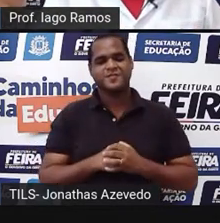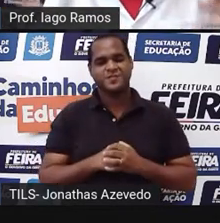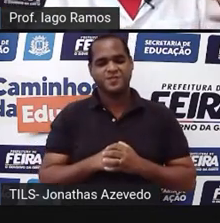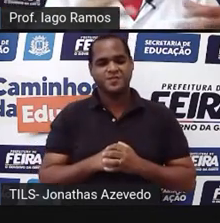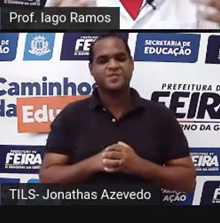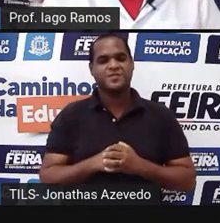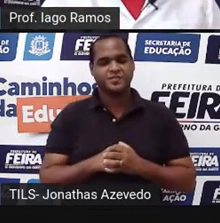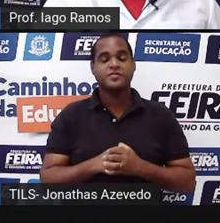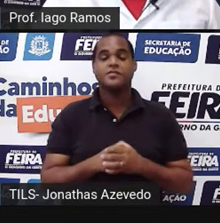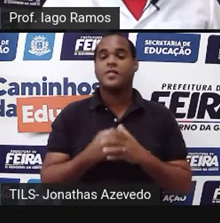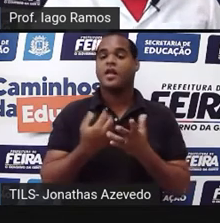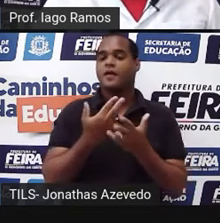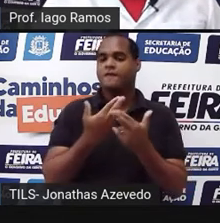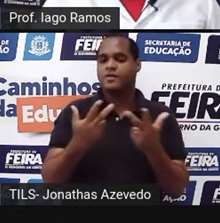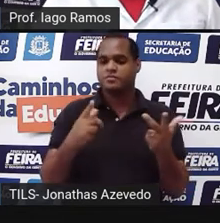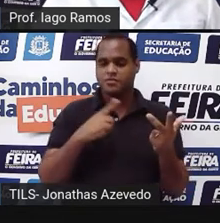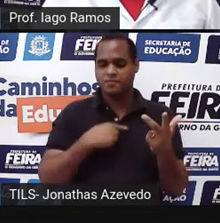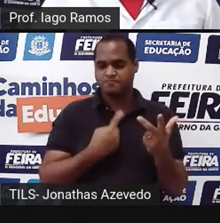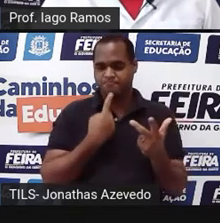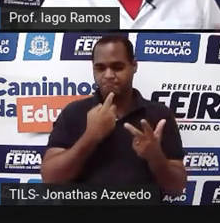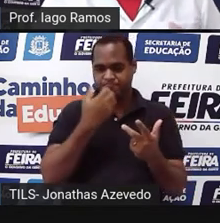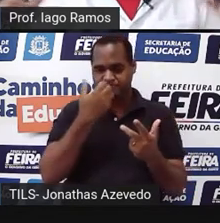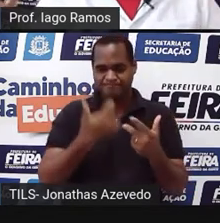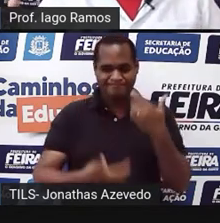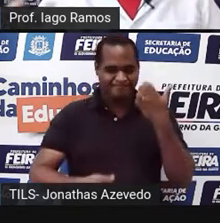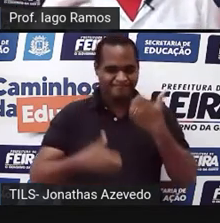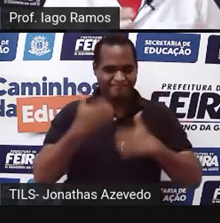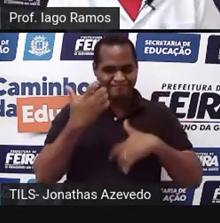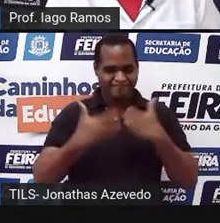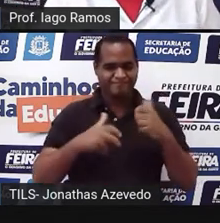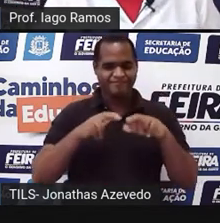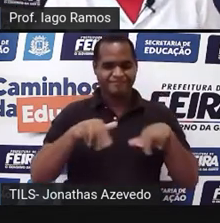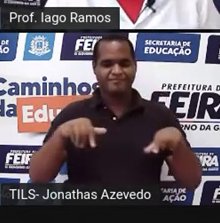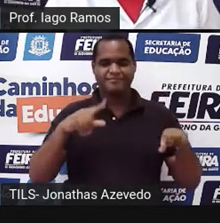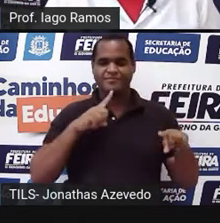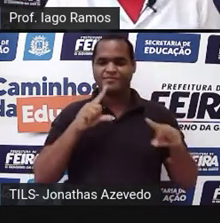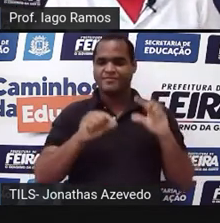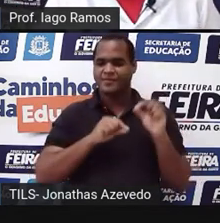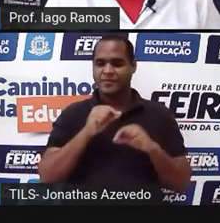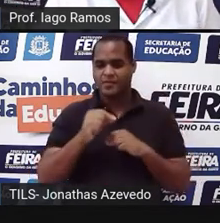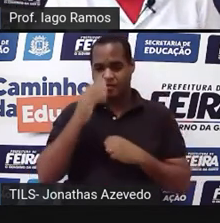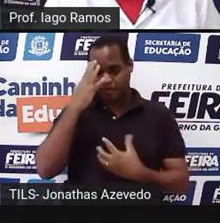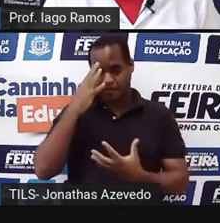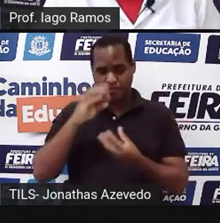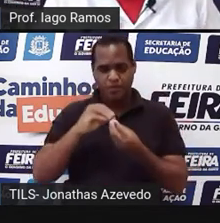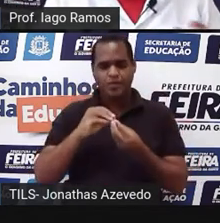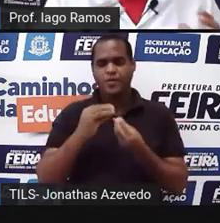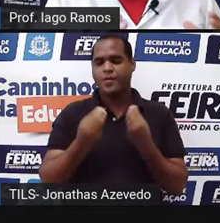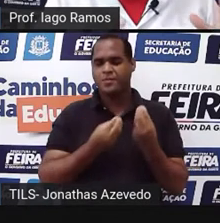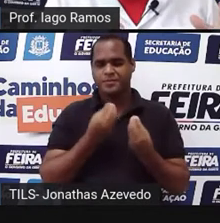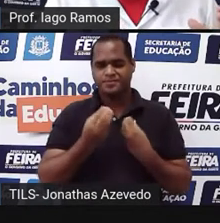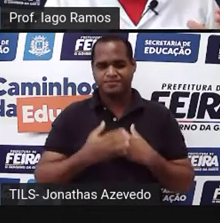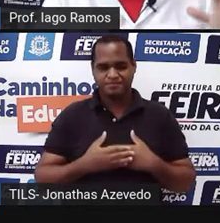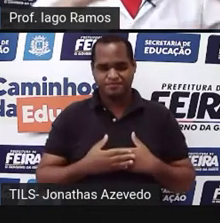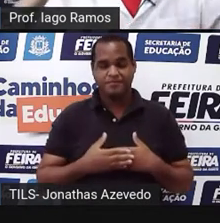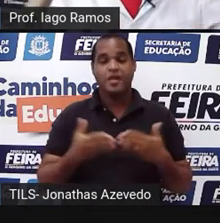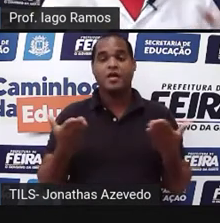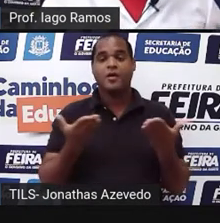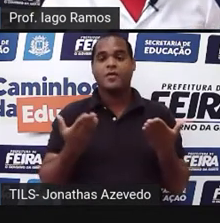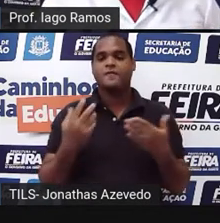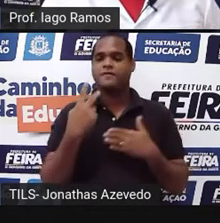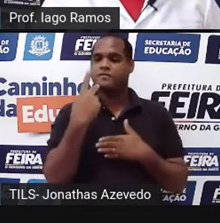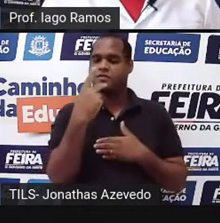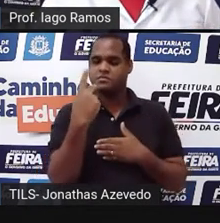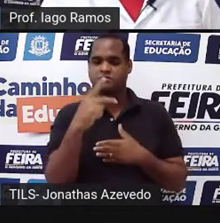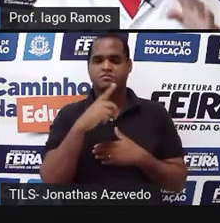Dessas coisas que eu falei, até aqui o quanto você entendeu. Tá? É aquele momentozinho que